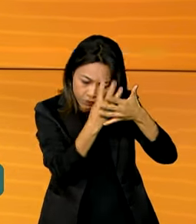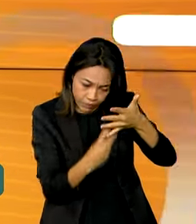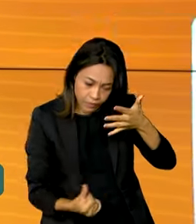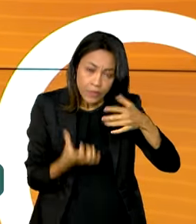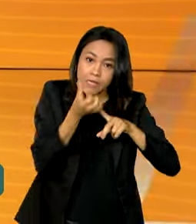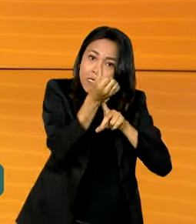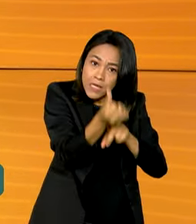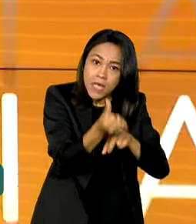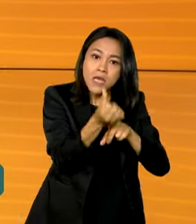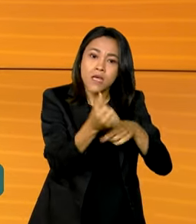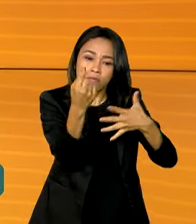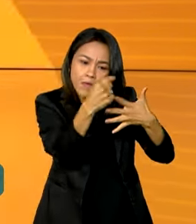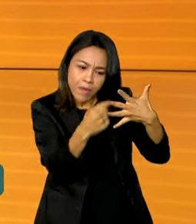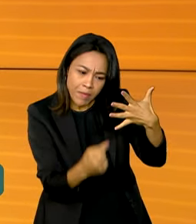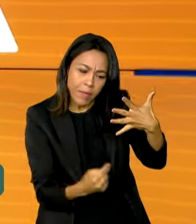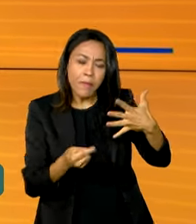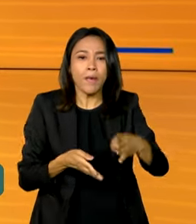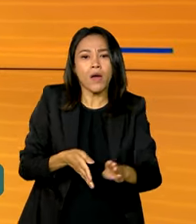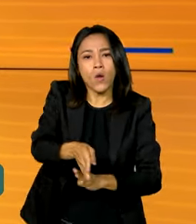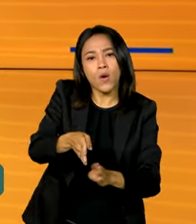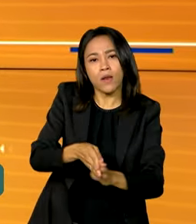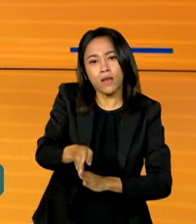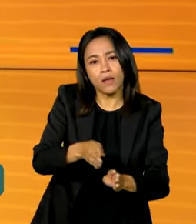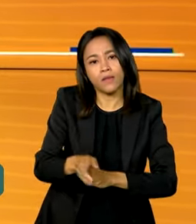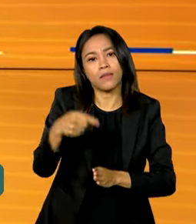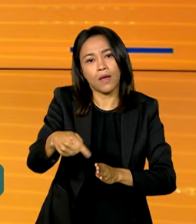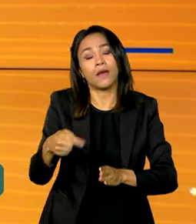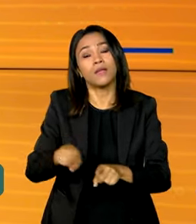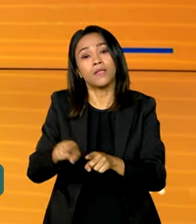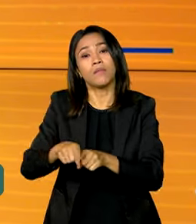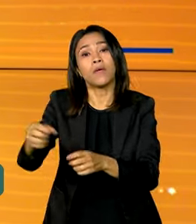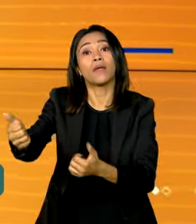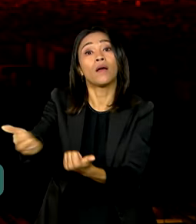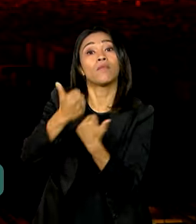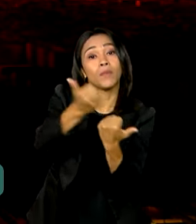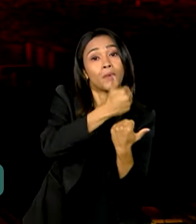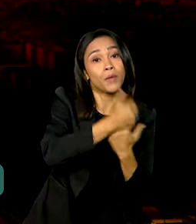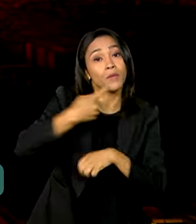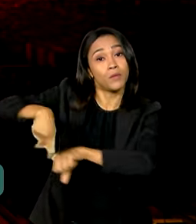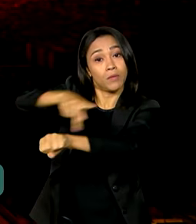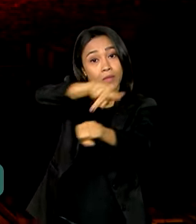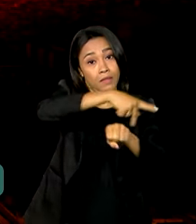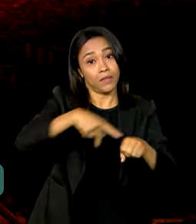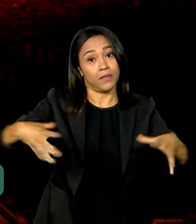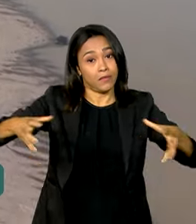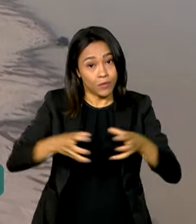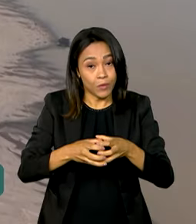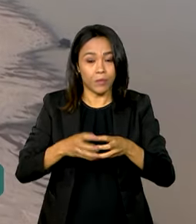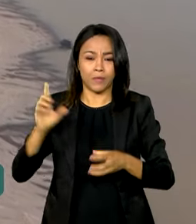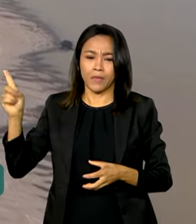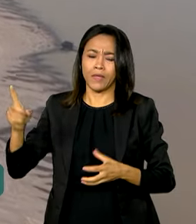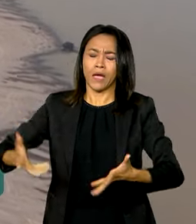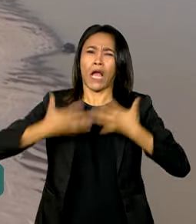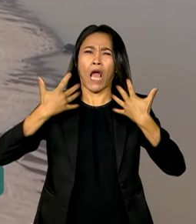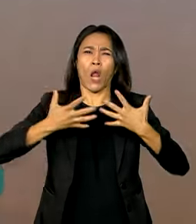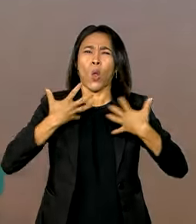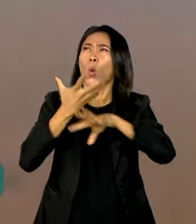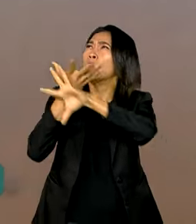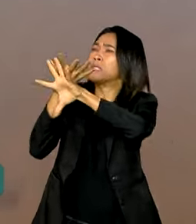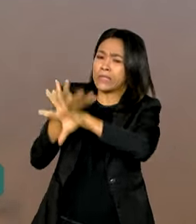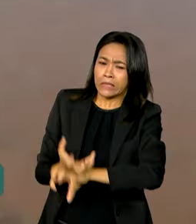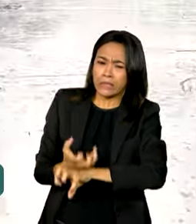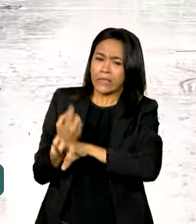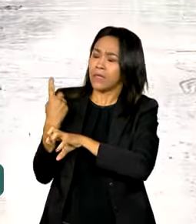orientar as ações brasileiras e as contribuições dos países membros. Calor extremo, secas jamais